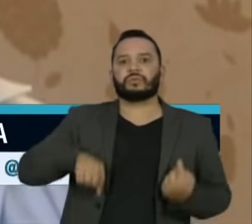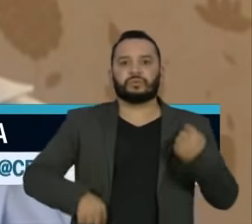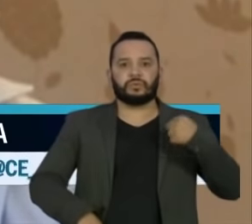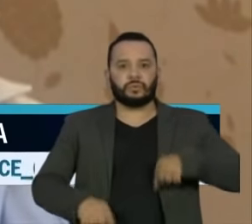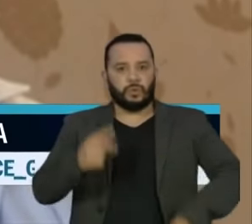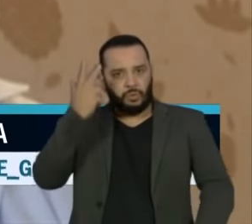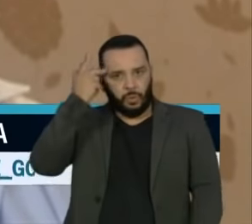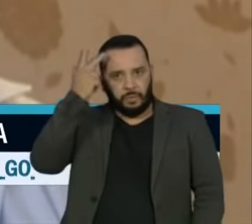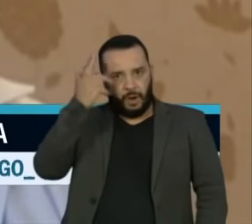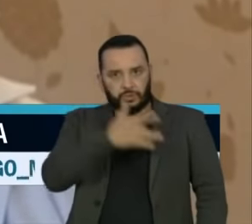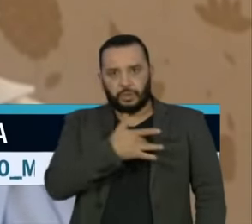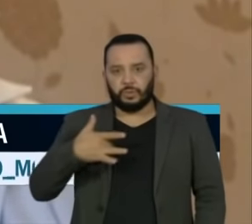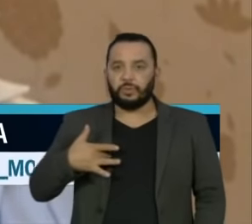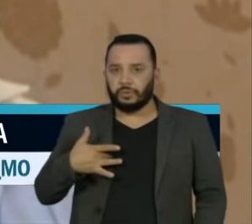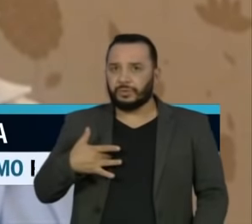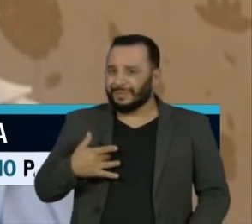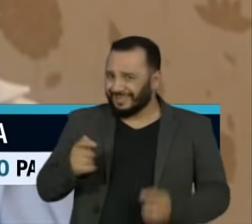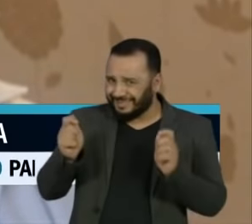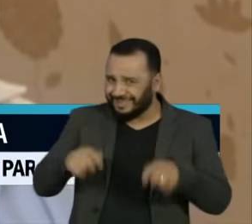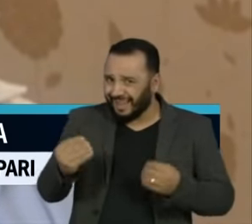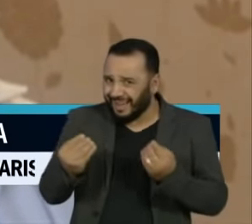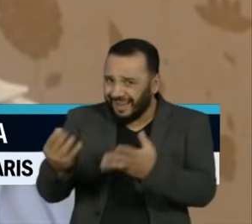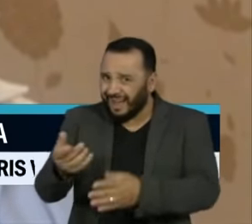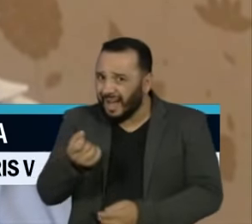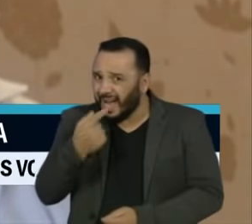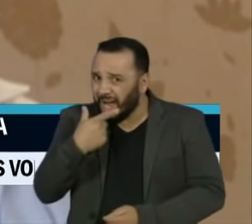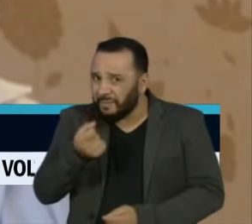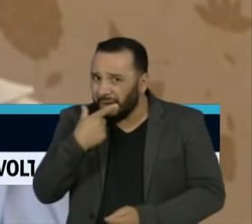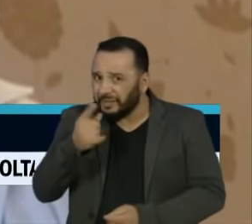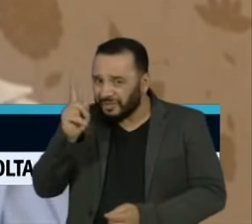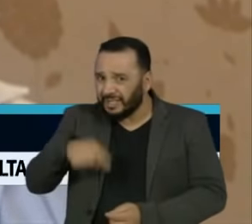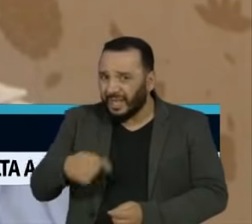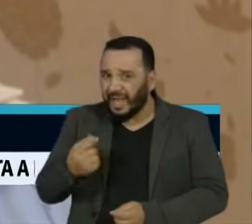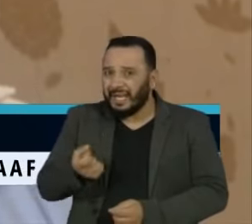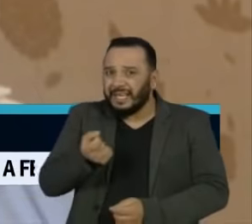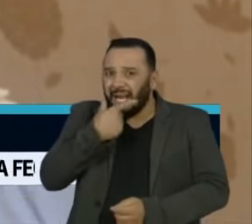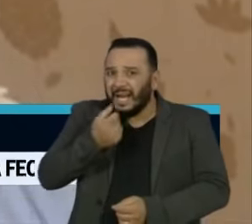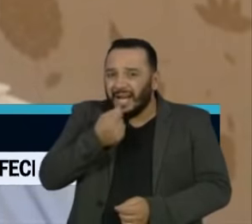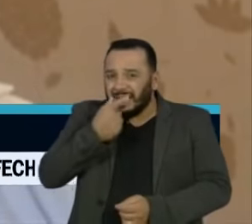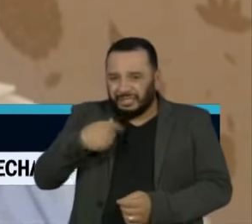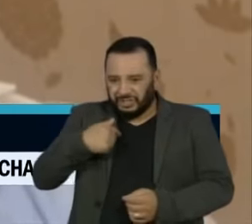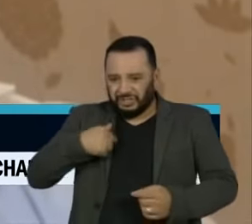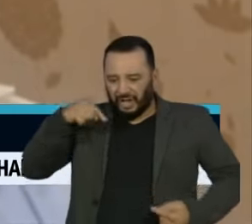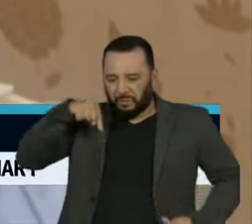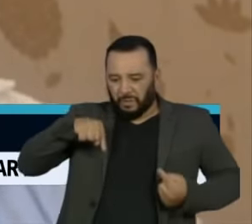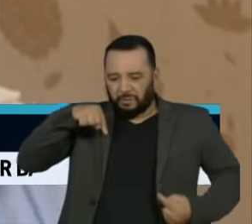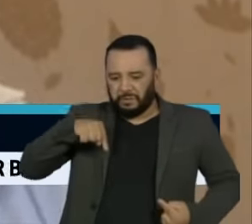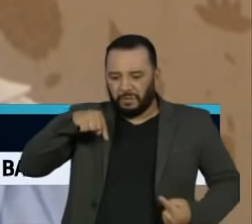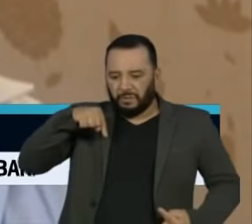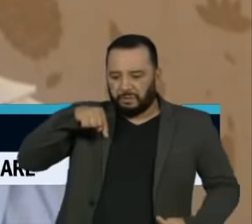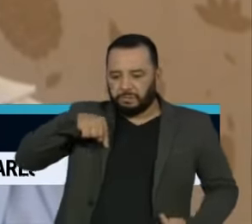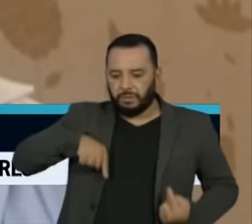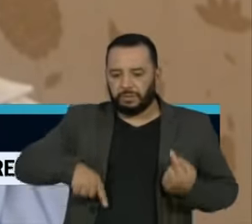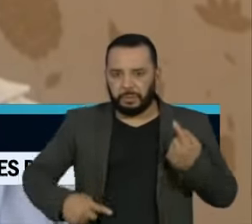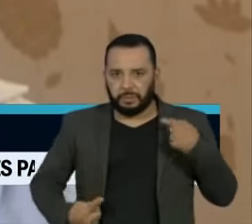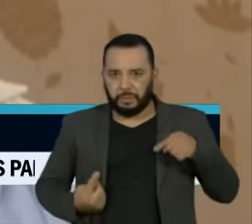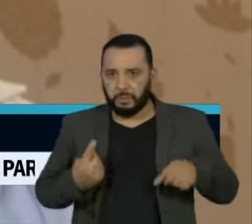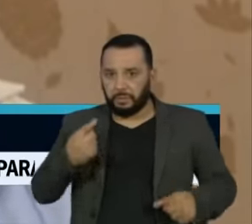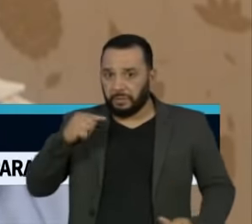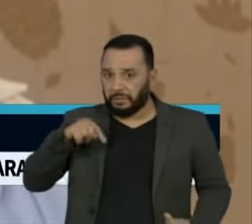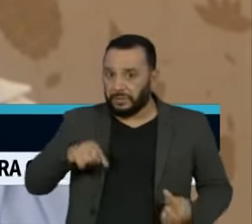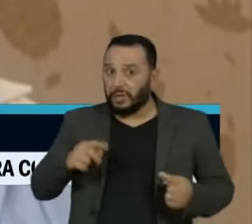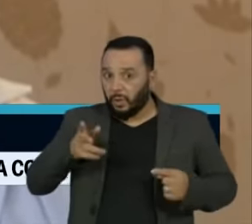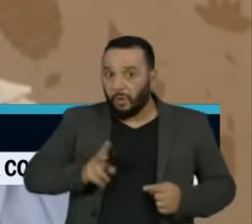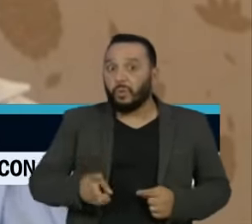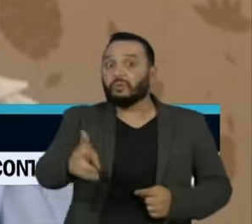quando vale a pena dar esse remédio que afina o sangue, que é o anticoagulante, se vale a pena manter esse remédio mesmo depois que o paciente teve alta